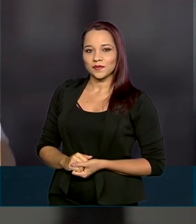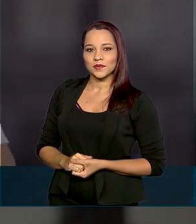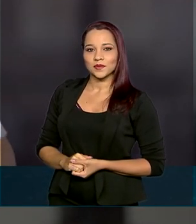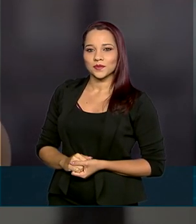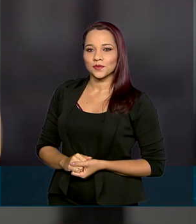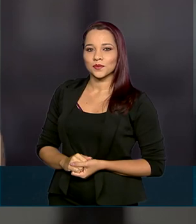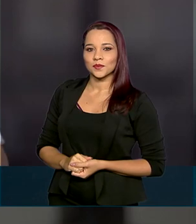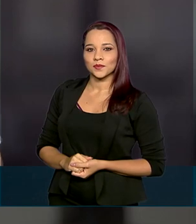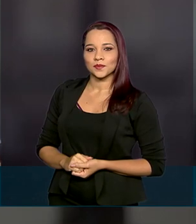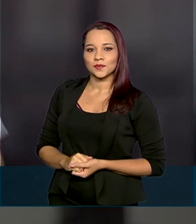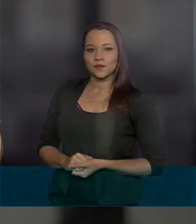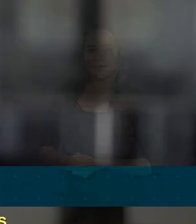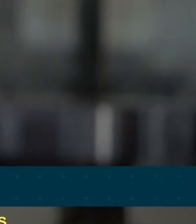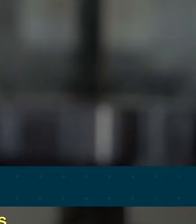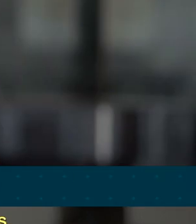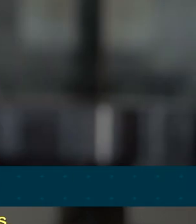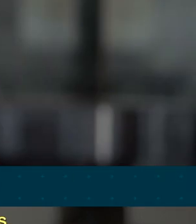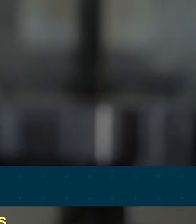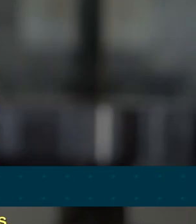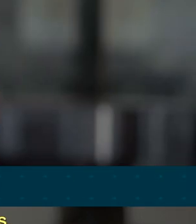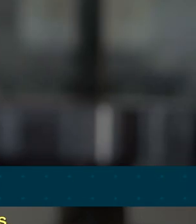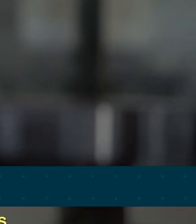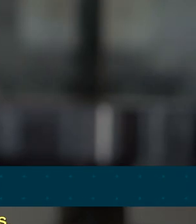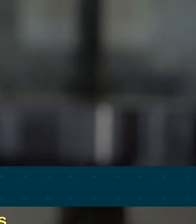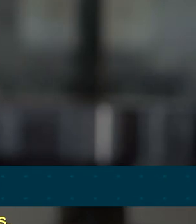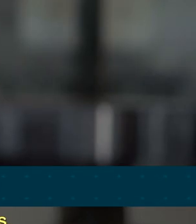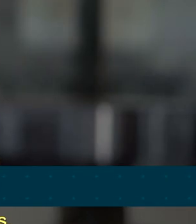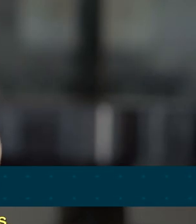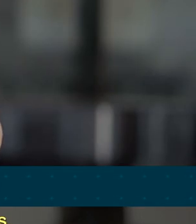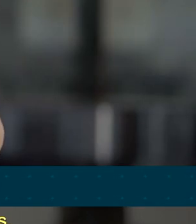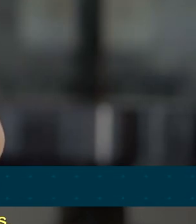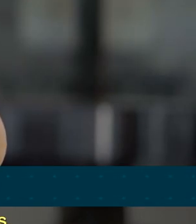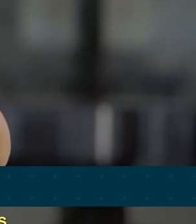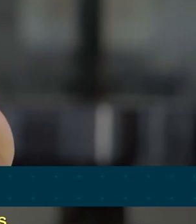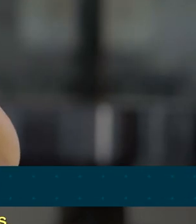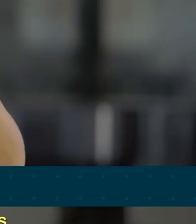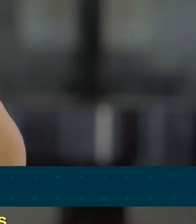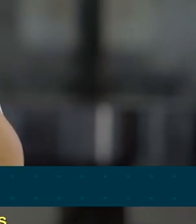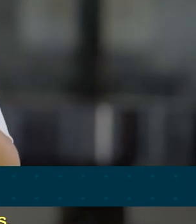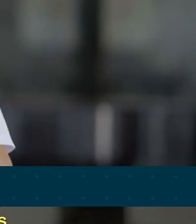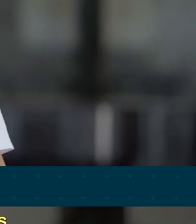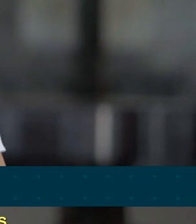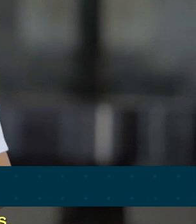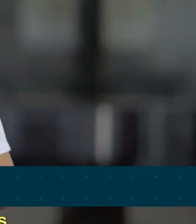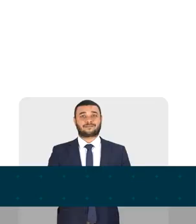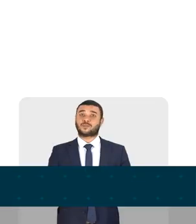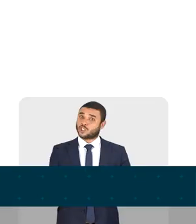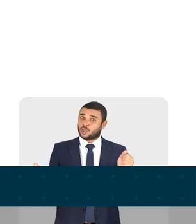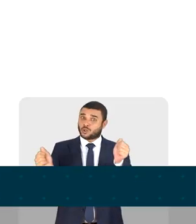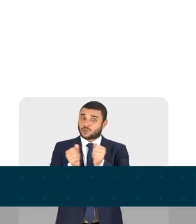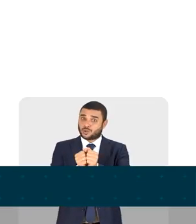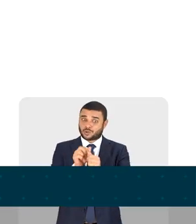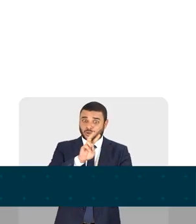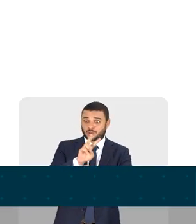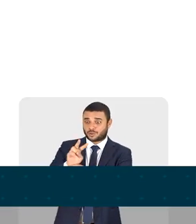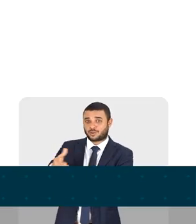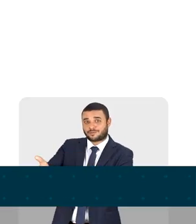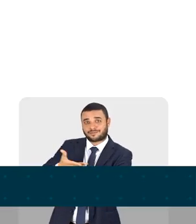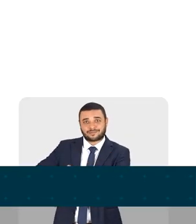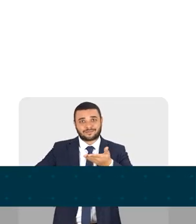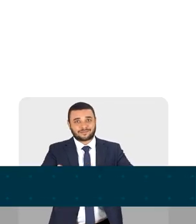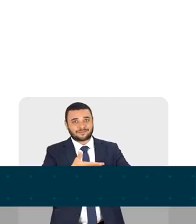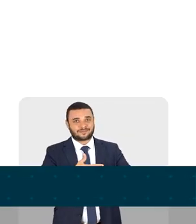deficiências, das pessoas surdas e das pessoas com doenças raras. É todo mundo